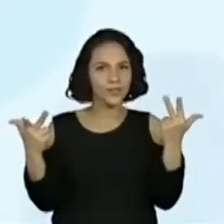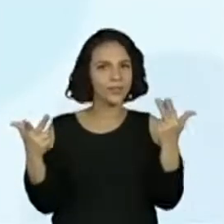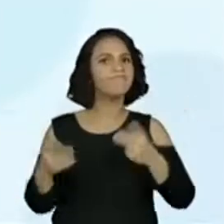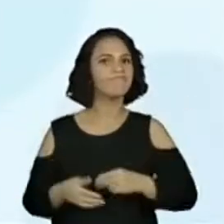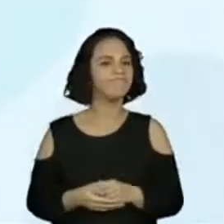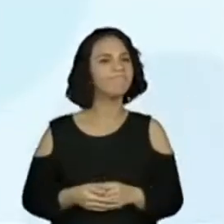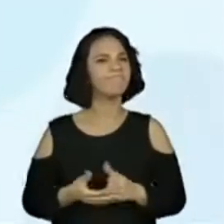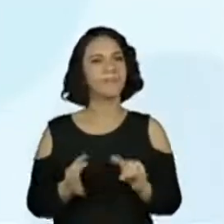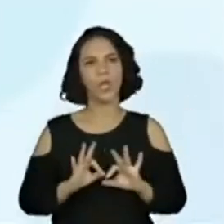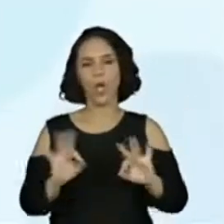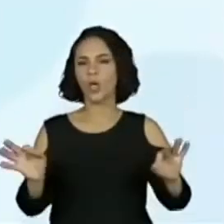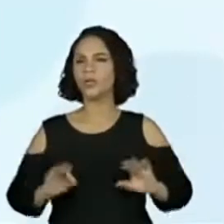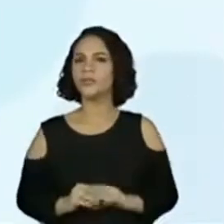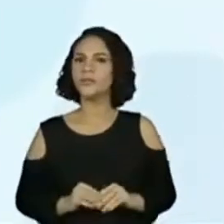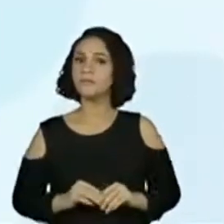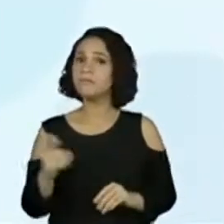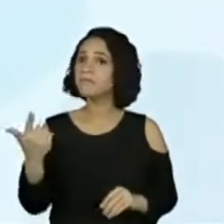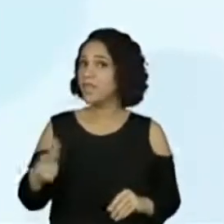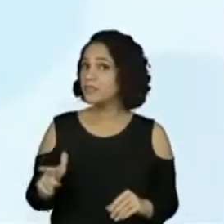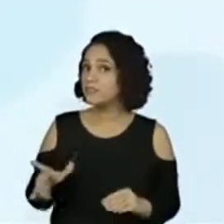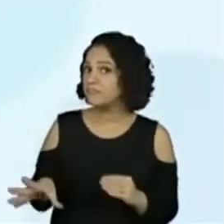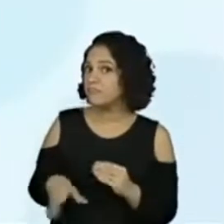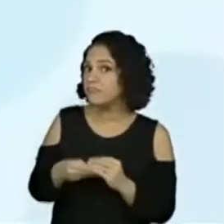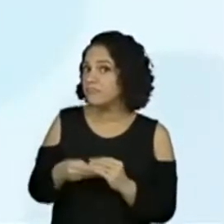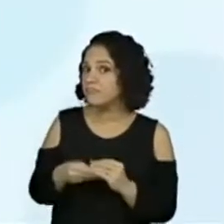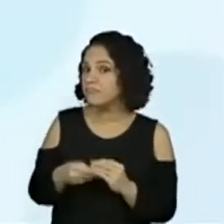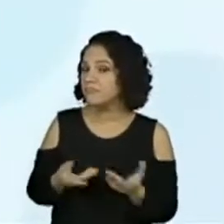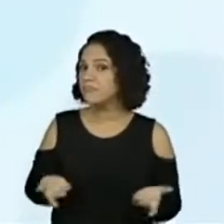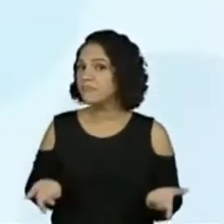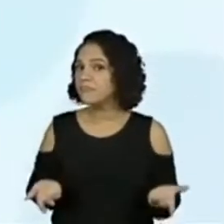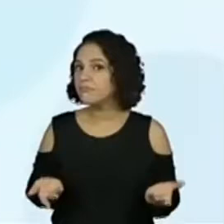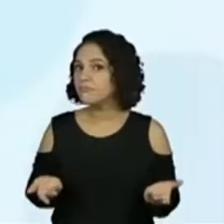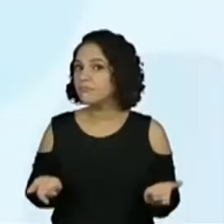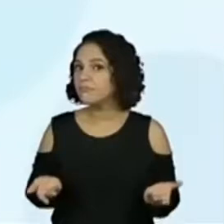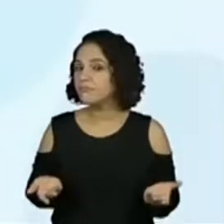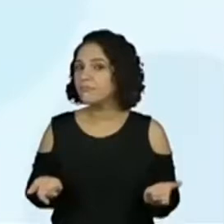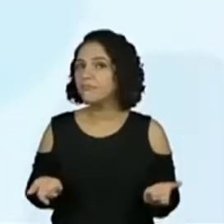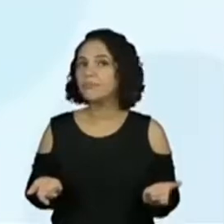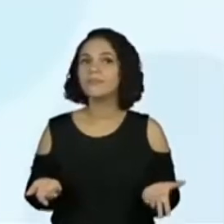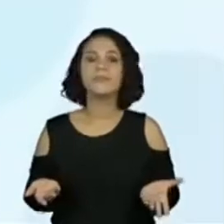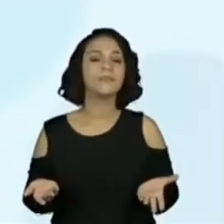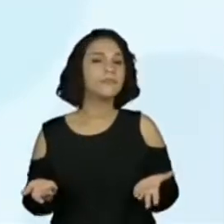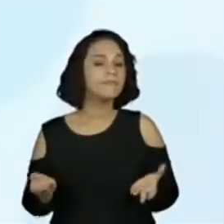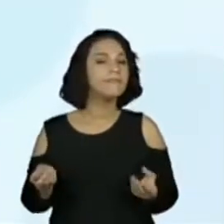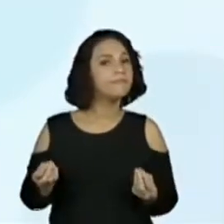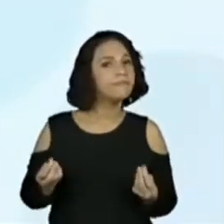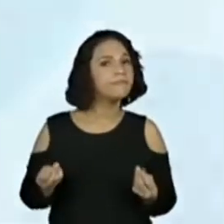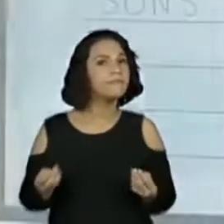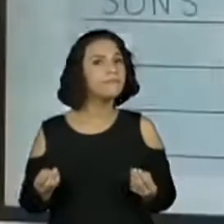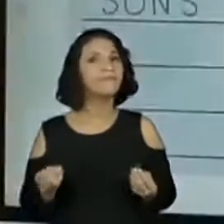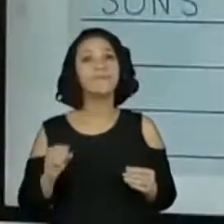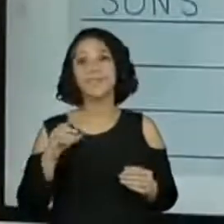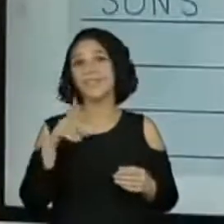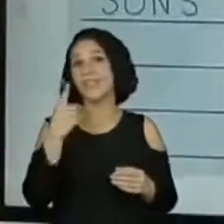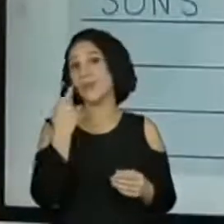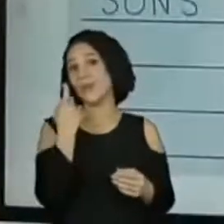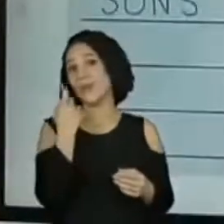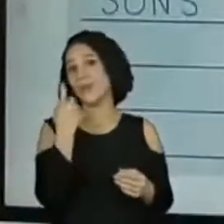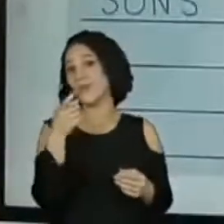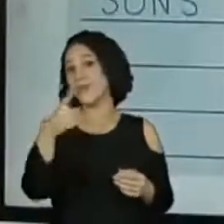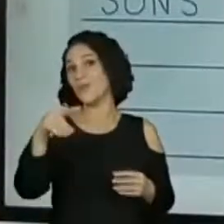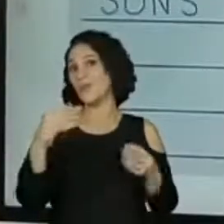Ótimo. Mas algo, professora, que a gente tenha, né, os gritos. Tem um que ainda não